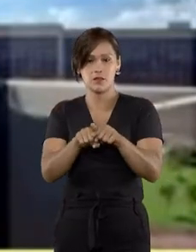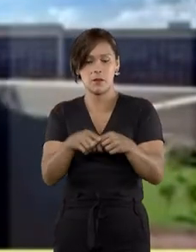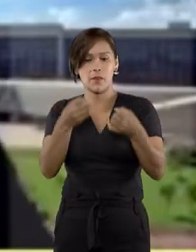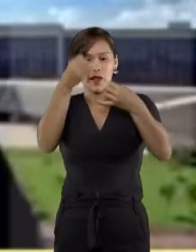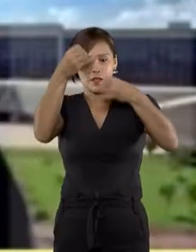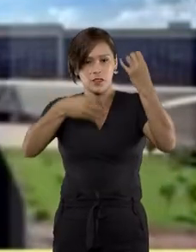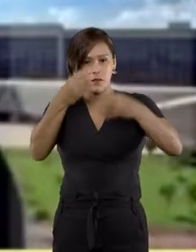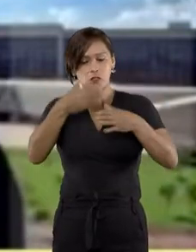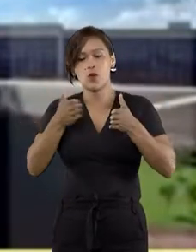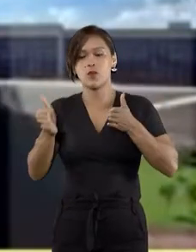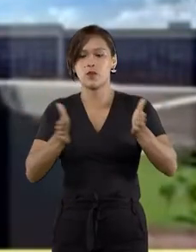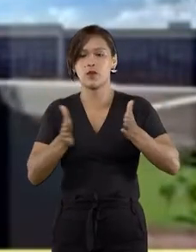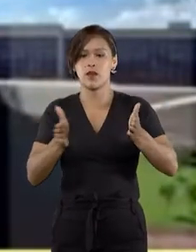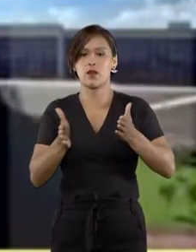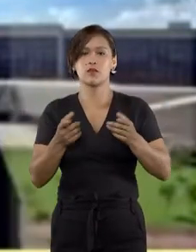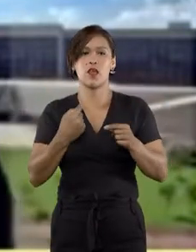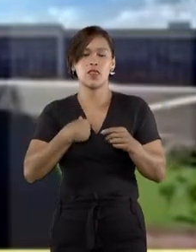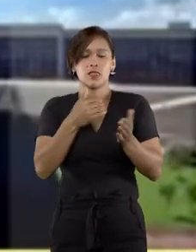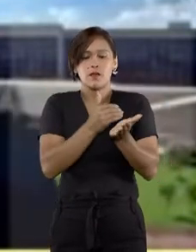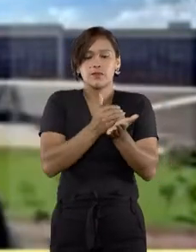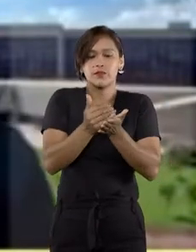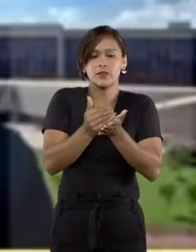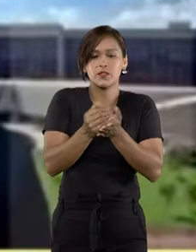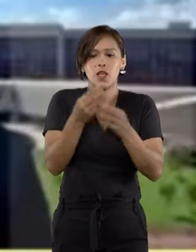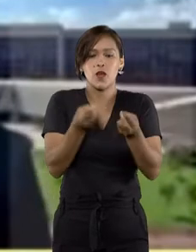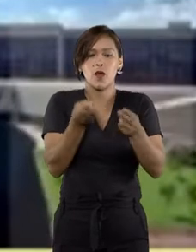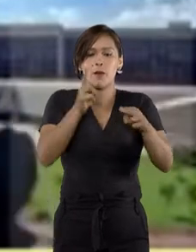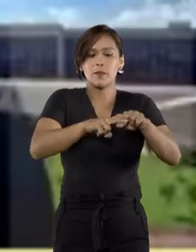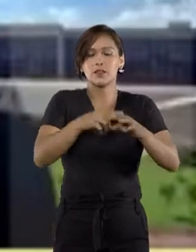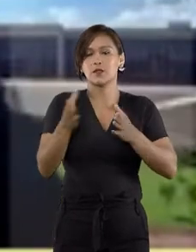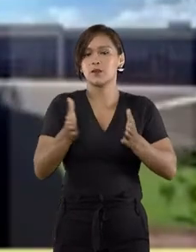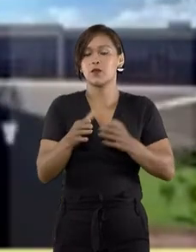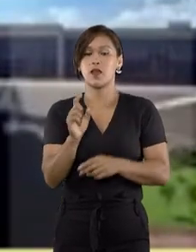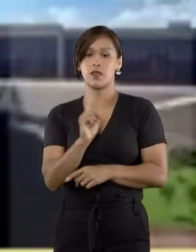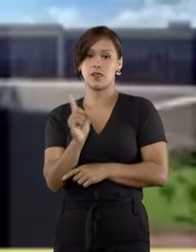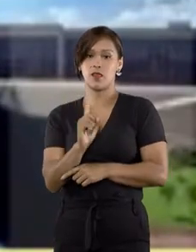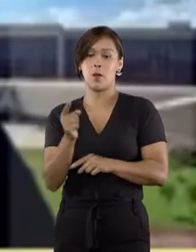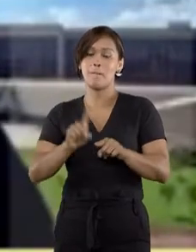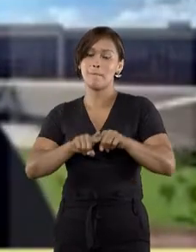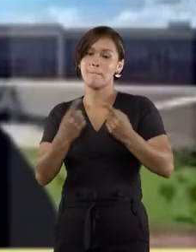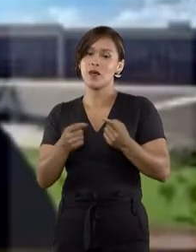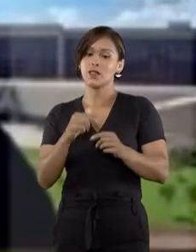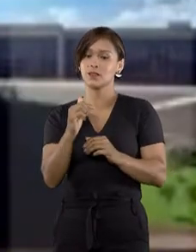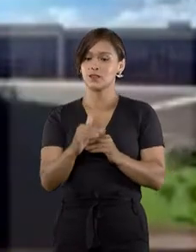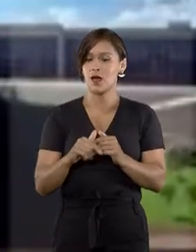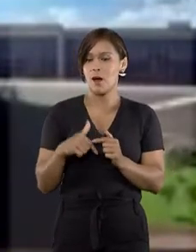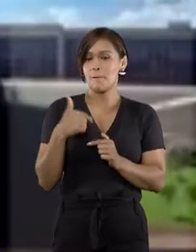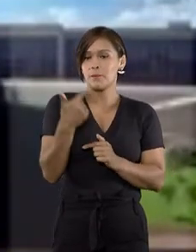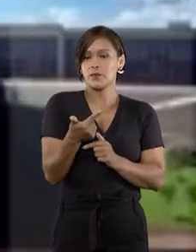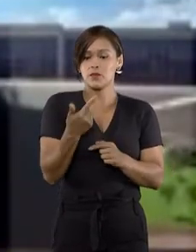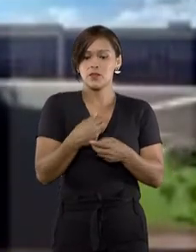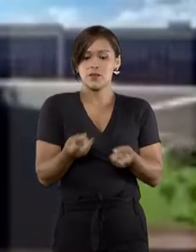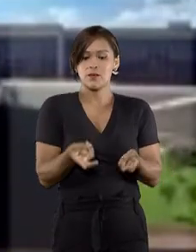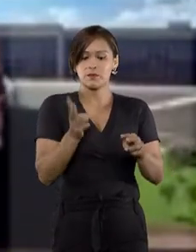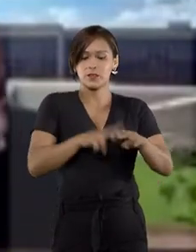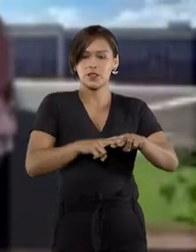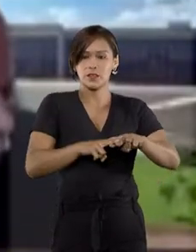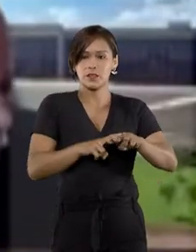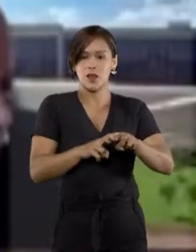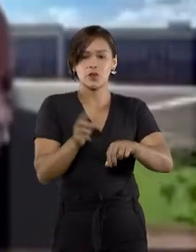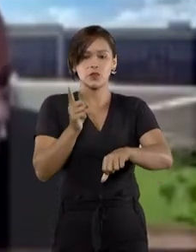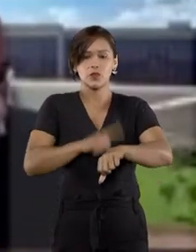contagem desses prazos não inicia com a prisão temporária, como alegou a defesa, mas após a conversão em prisão